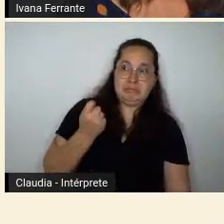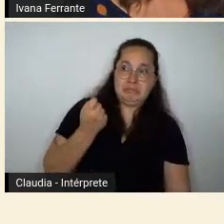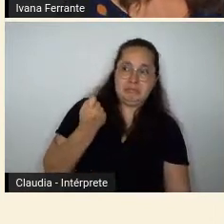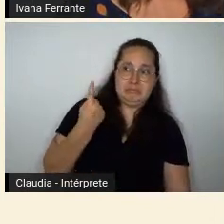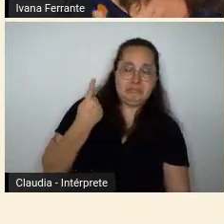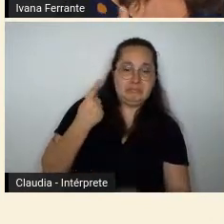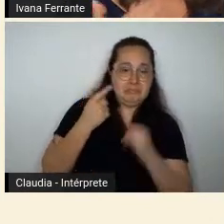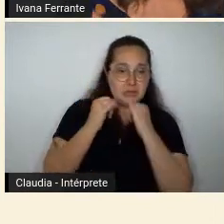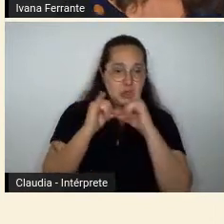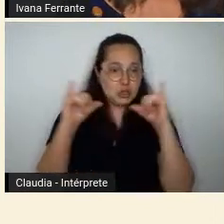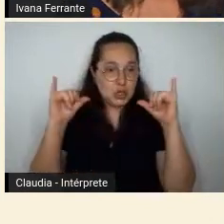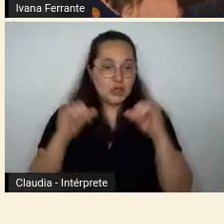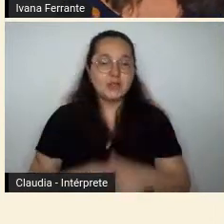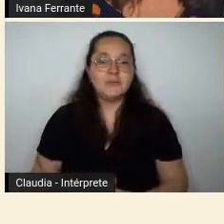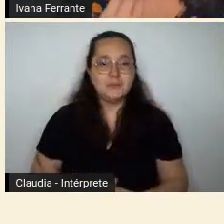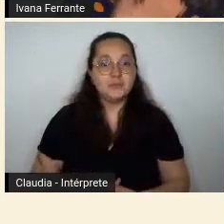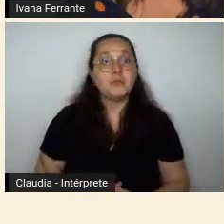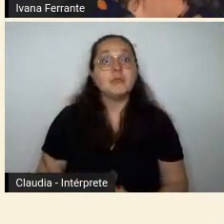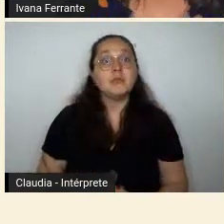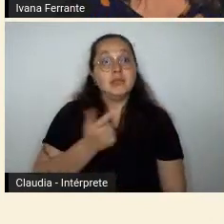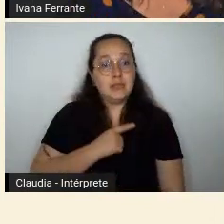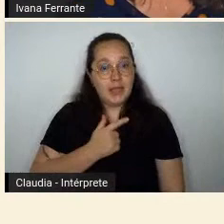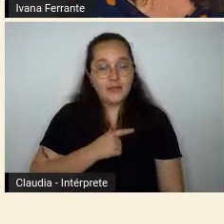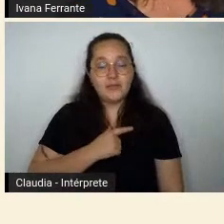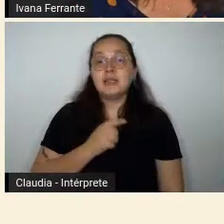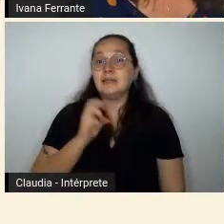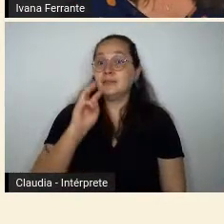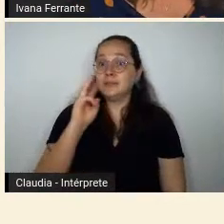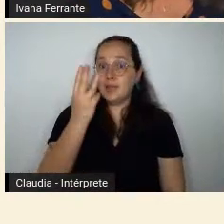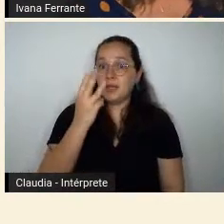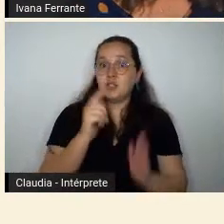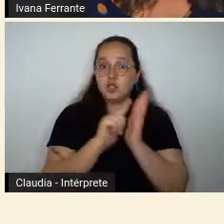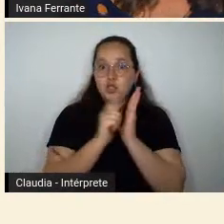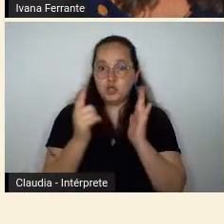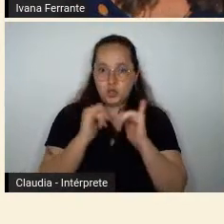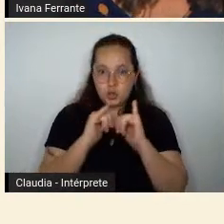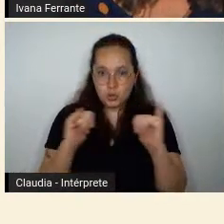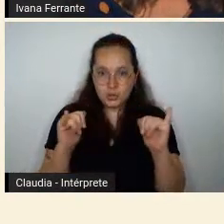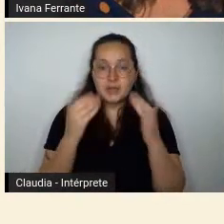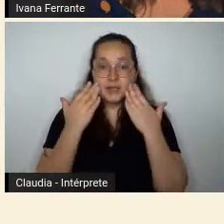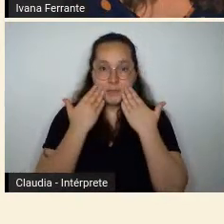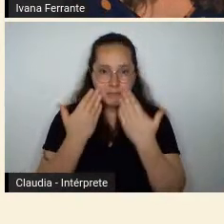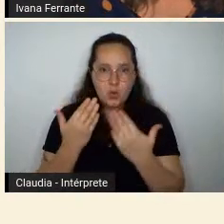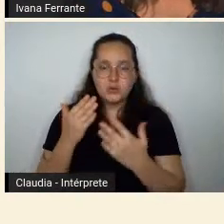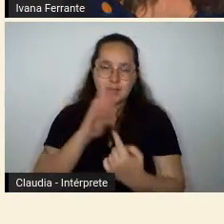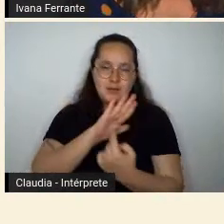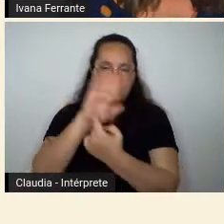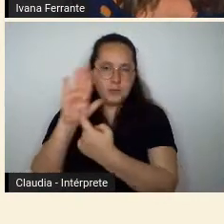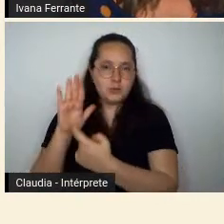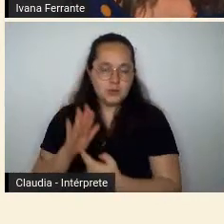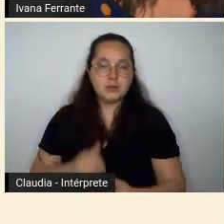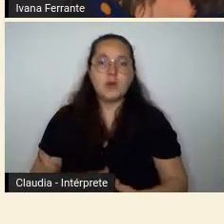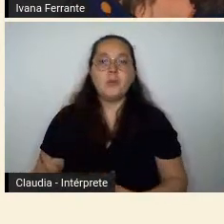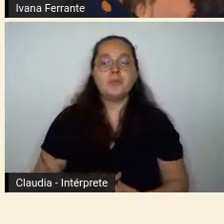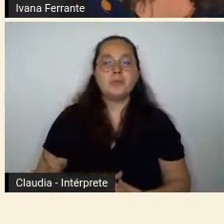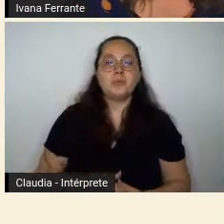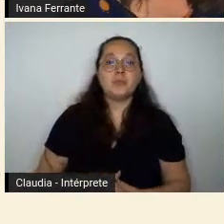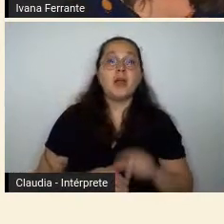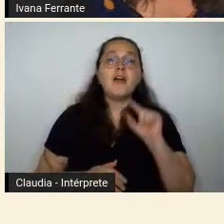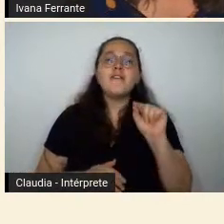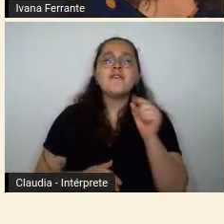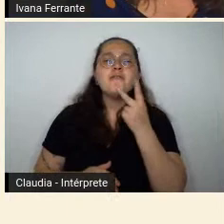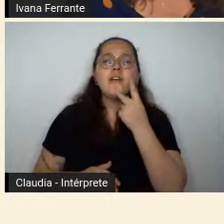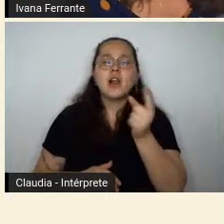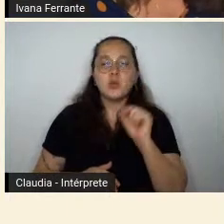jornais da época que repercutem essa exposição da Aita em Belo Horizonte, a classificação é